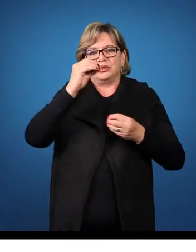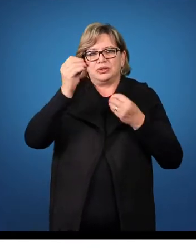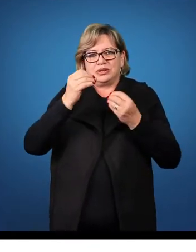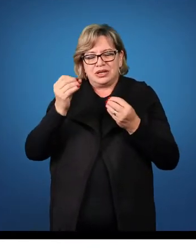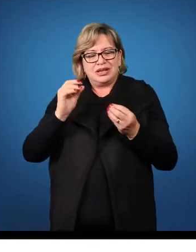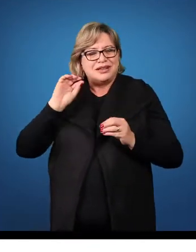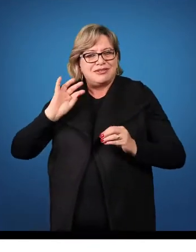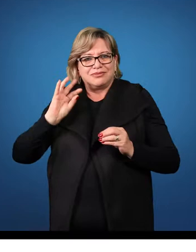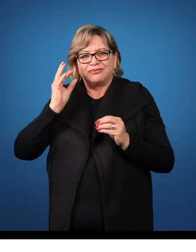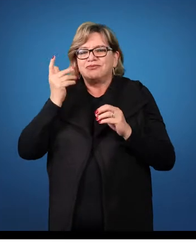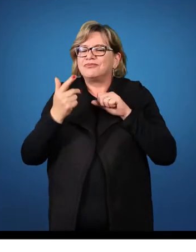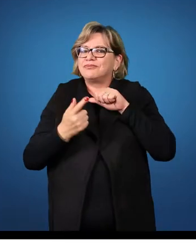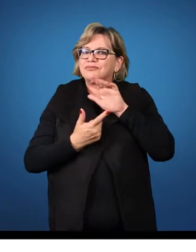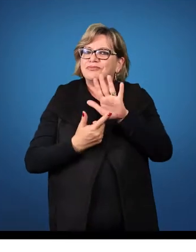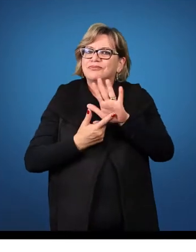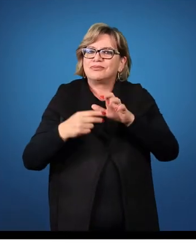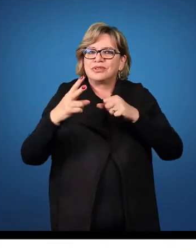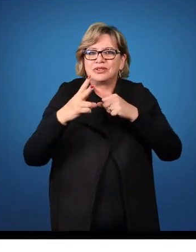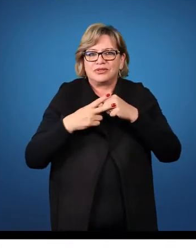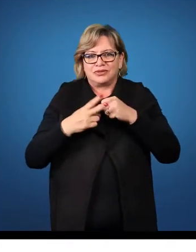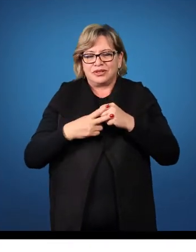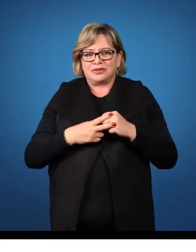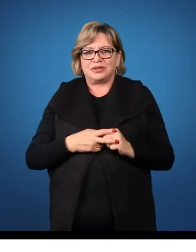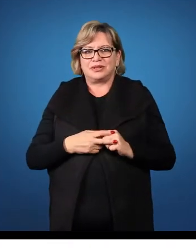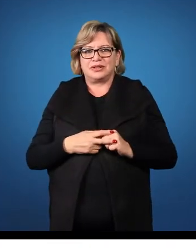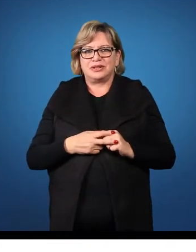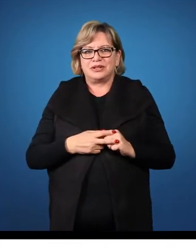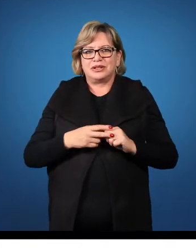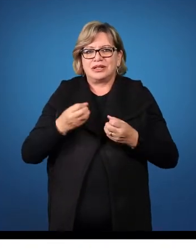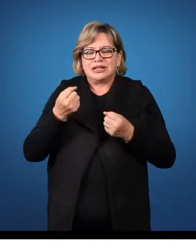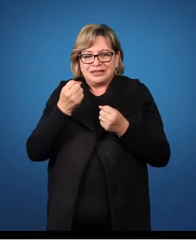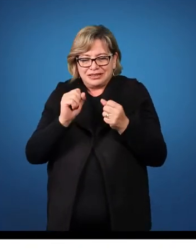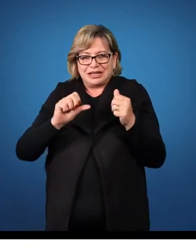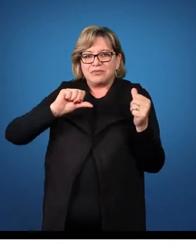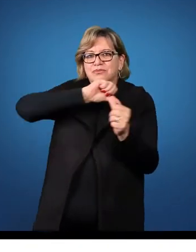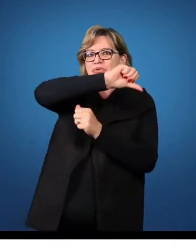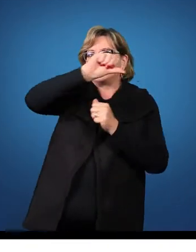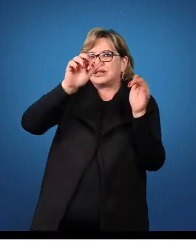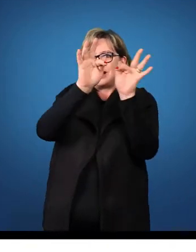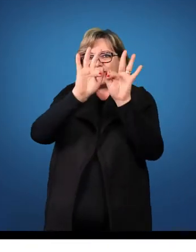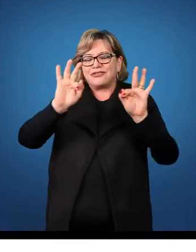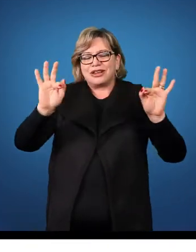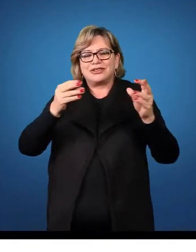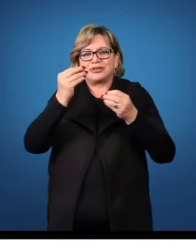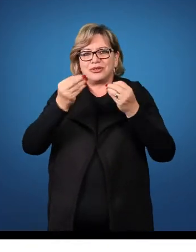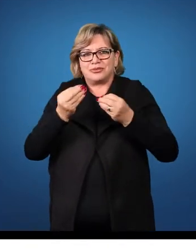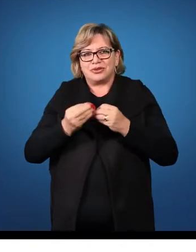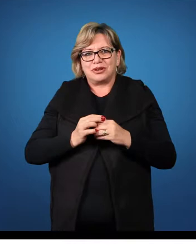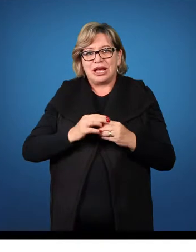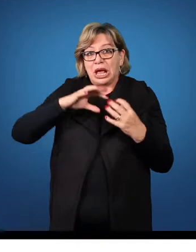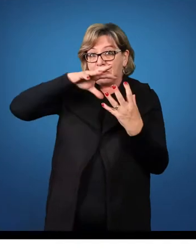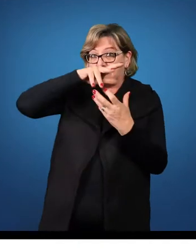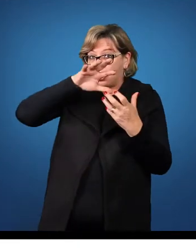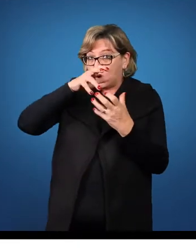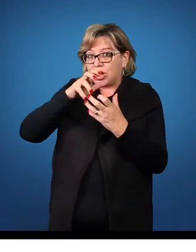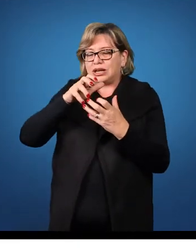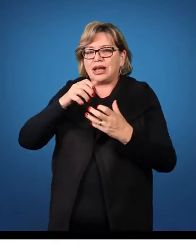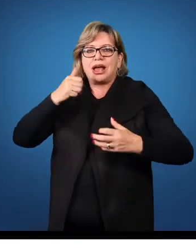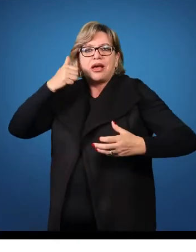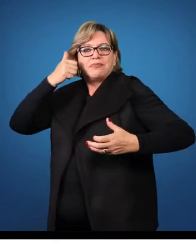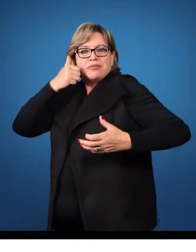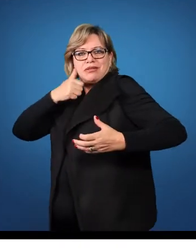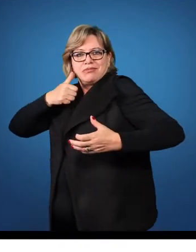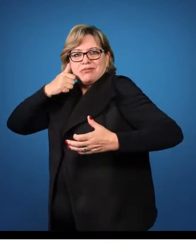expressa pelo verbo. Se quero passar a frase para a voz passiva eu ficaria, a bola